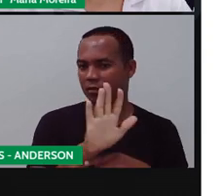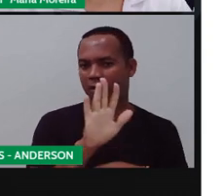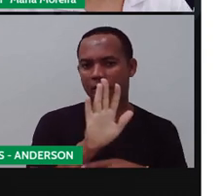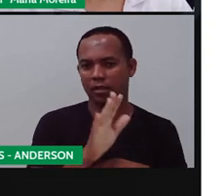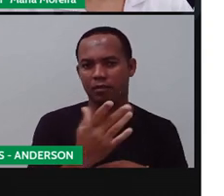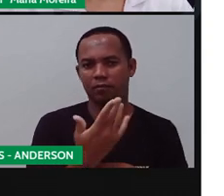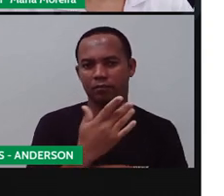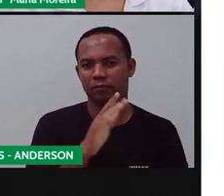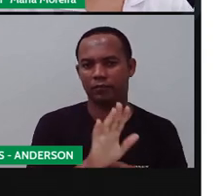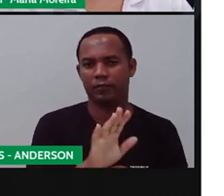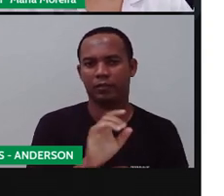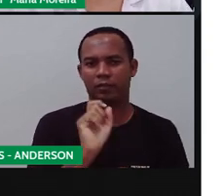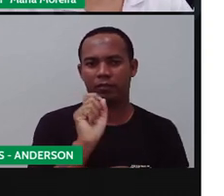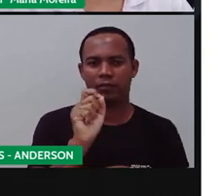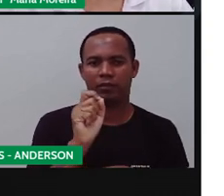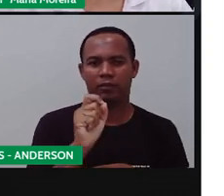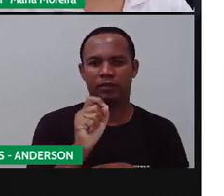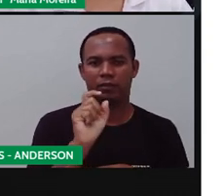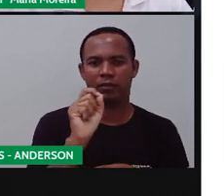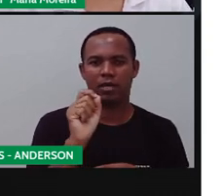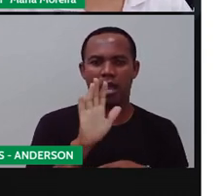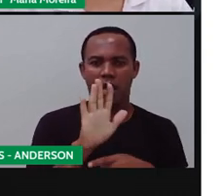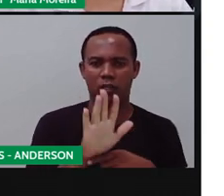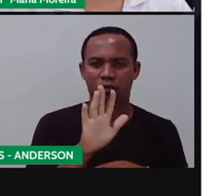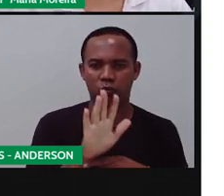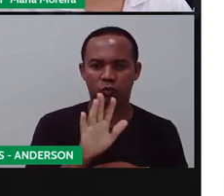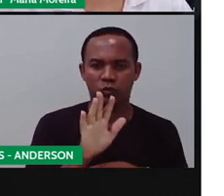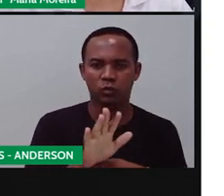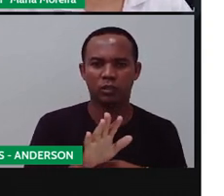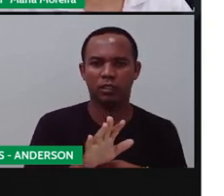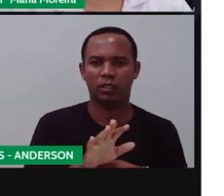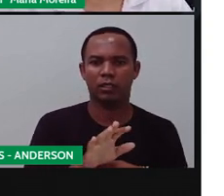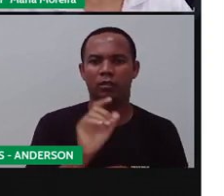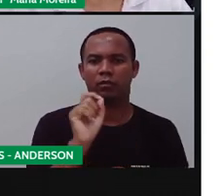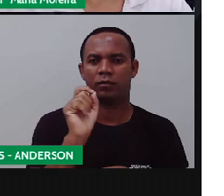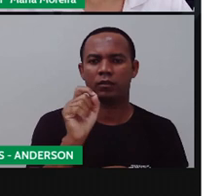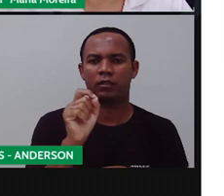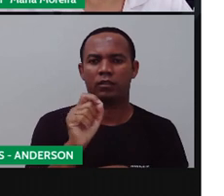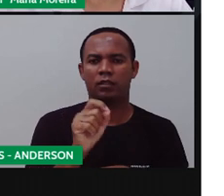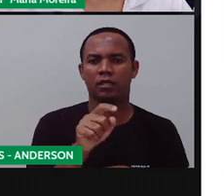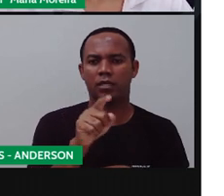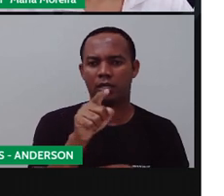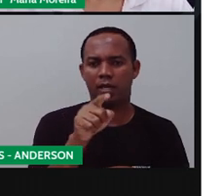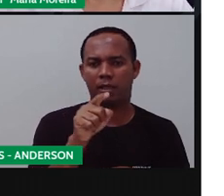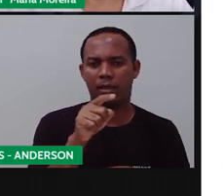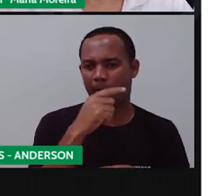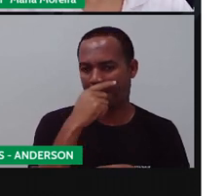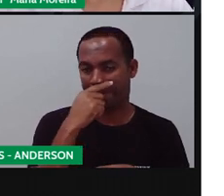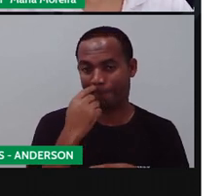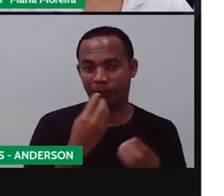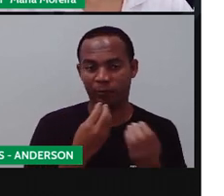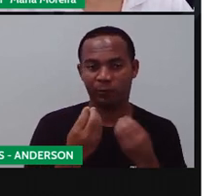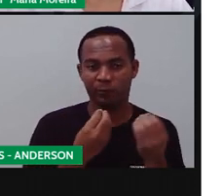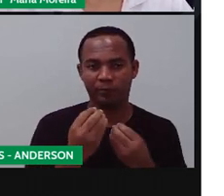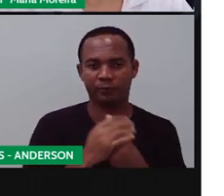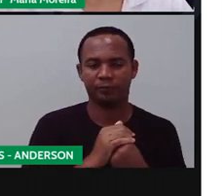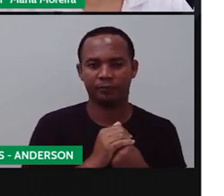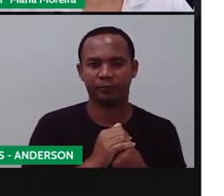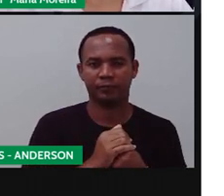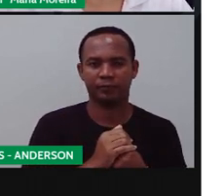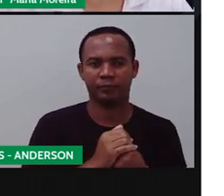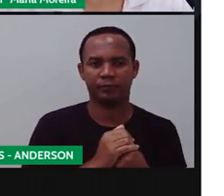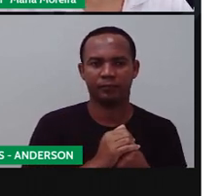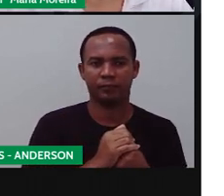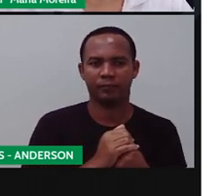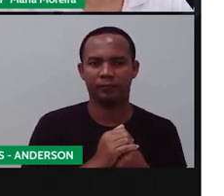Sabia? Aloe vera é babosa. Quem vê lá papel higiênico com escrito, ai, aroma de aloe vera,